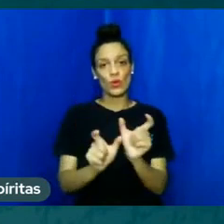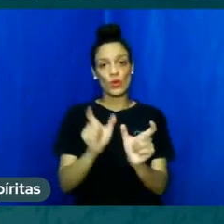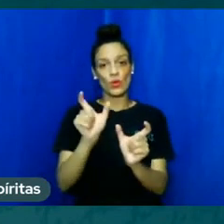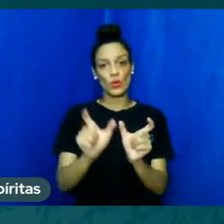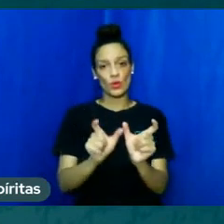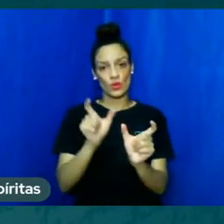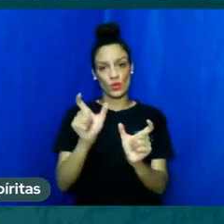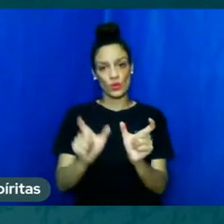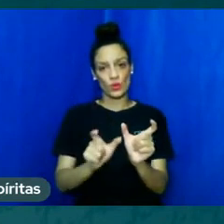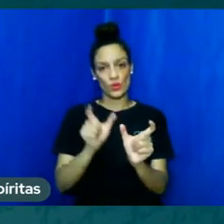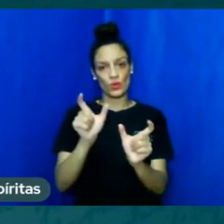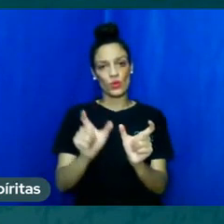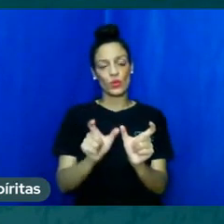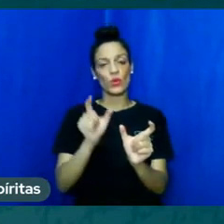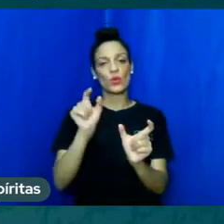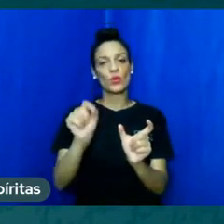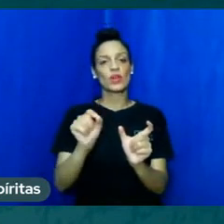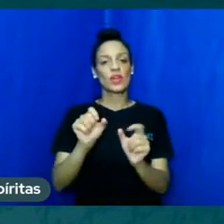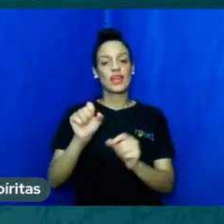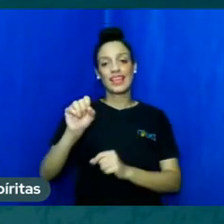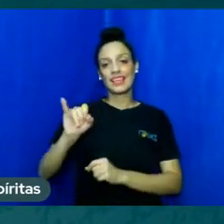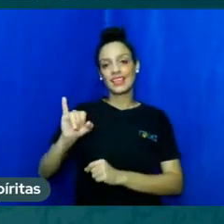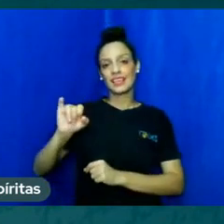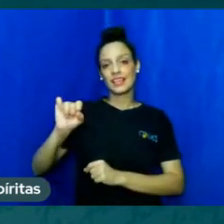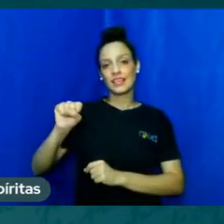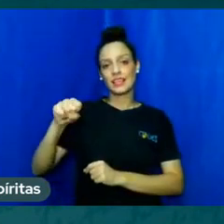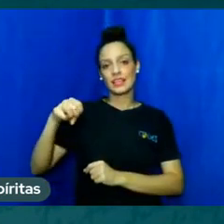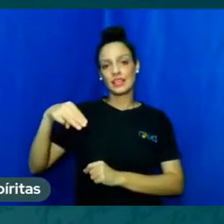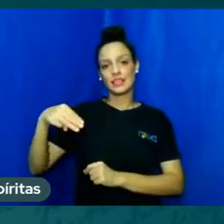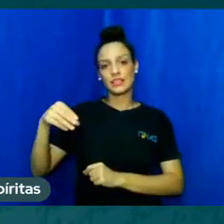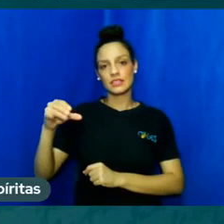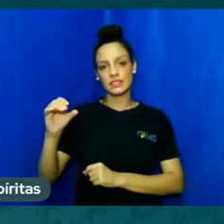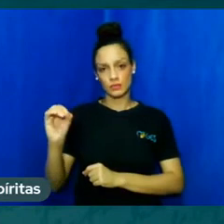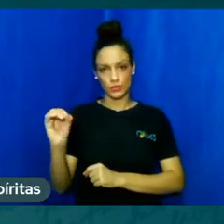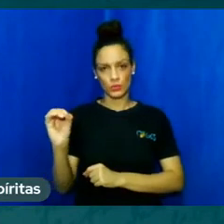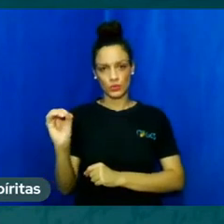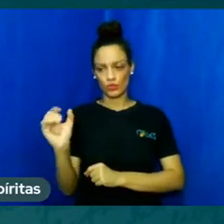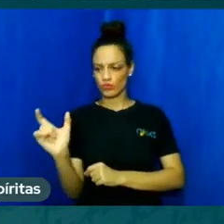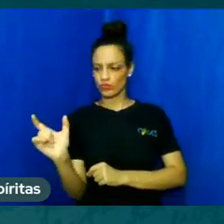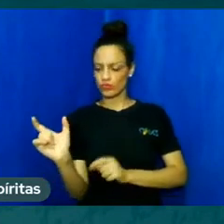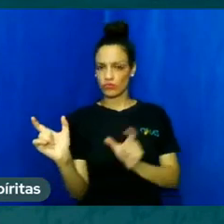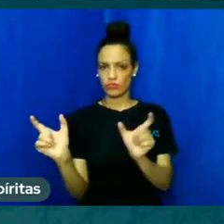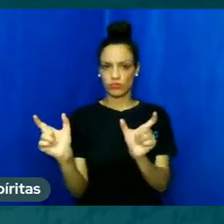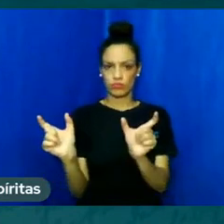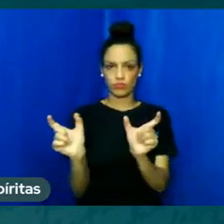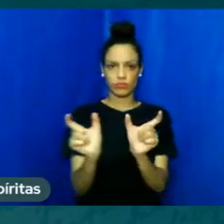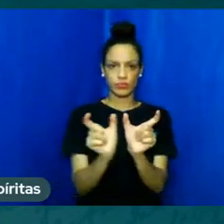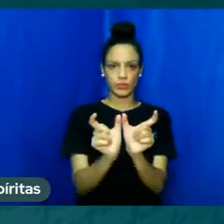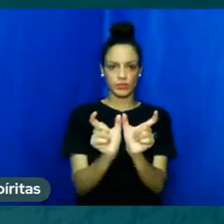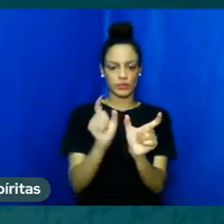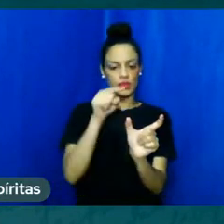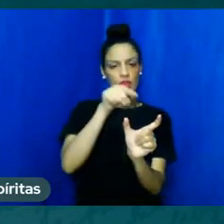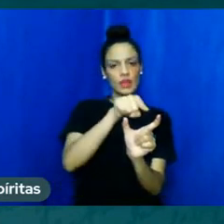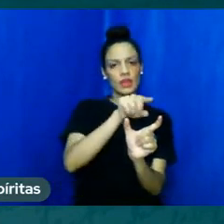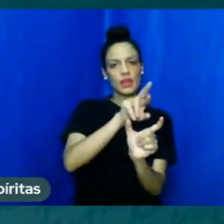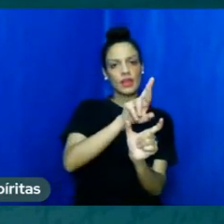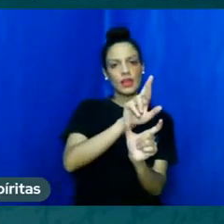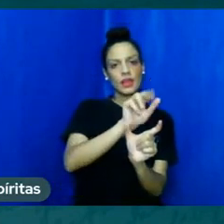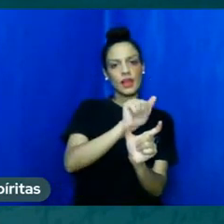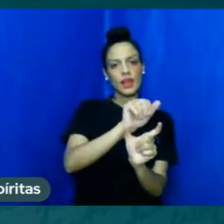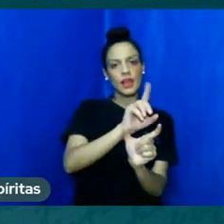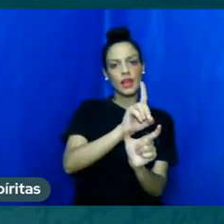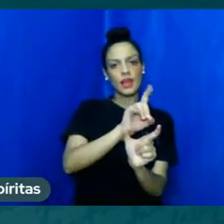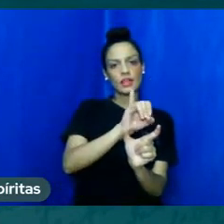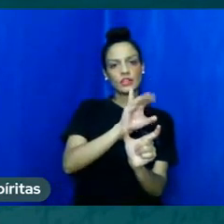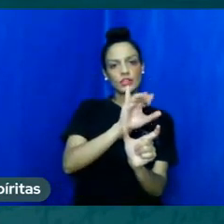o sufixo ismo ele significa um advindo do radical da palavra então a palavra